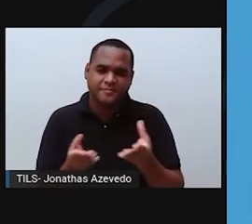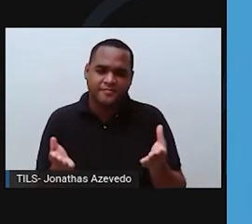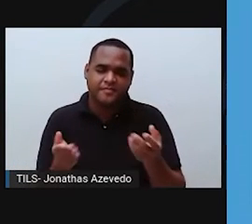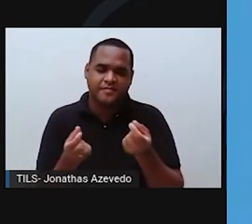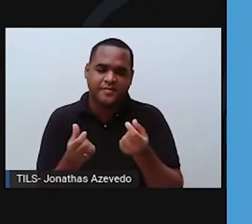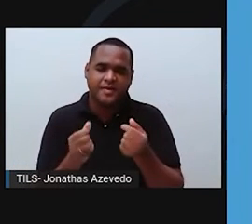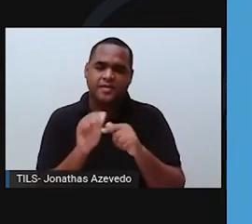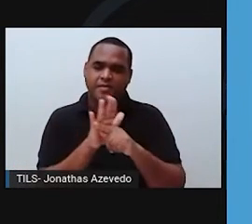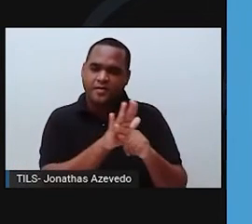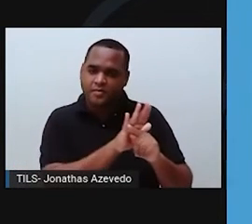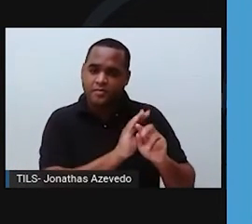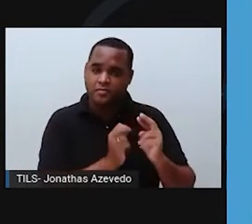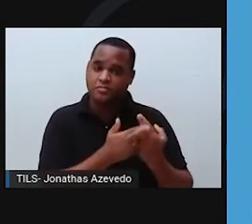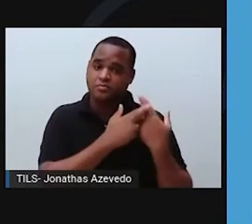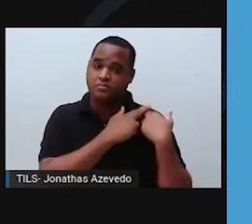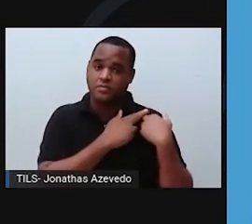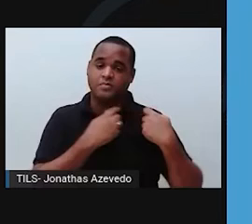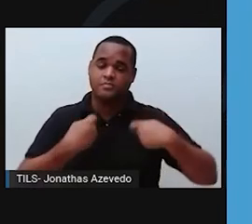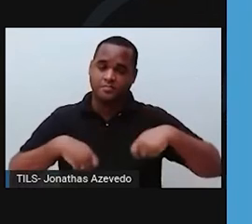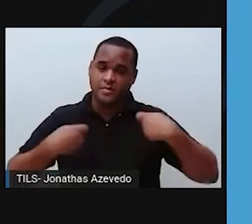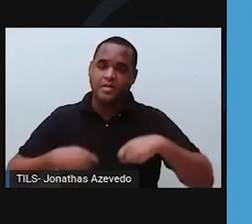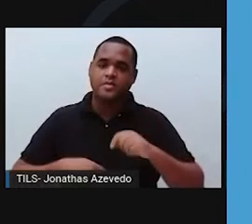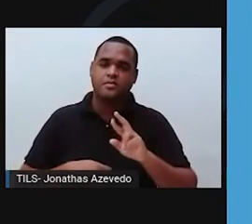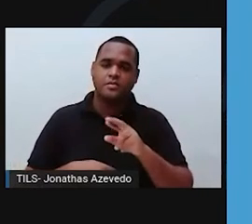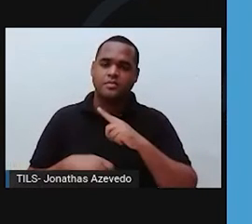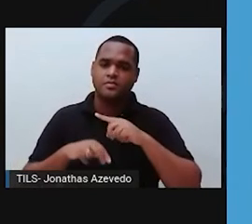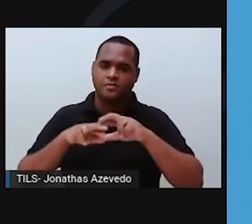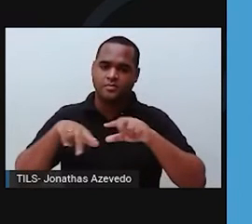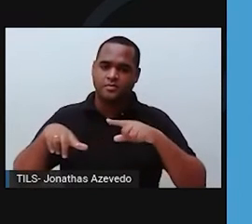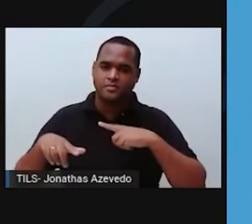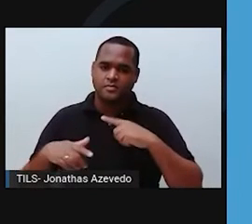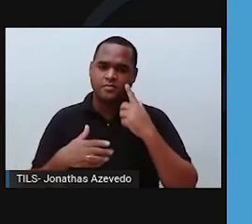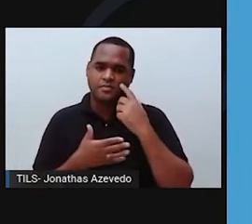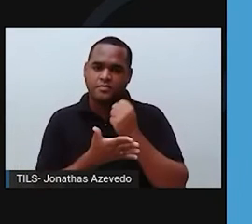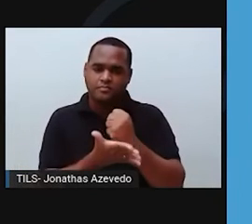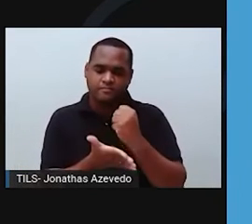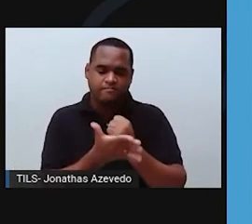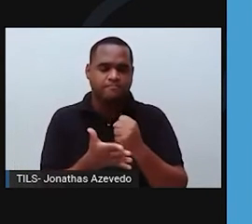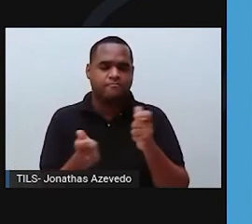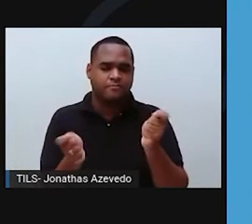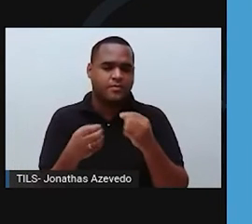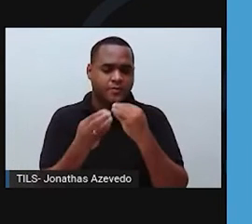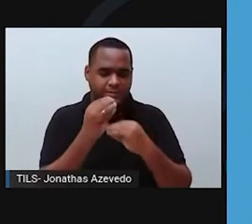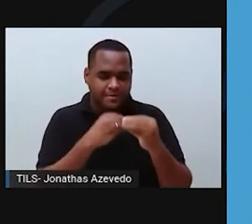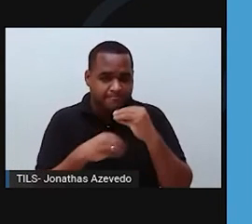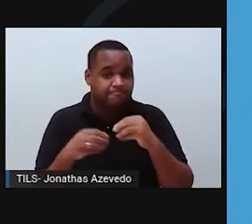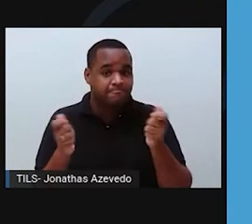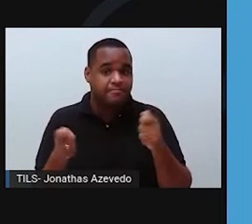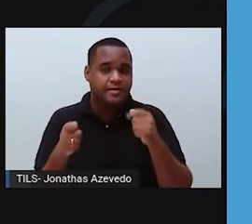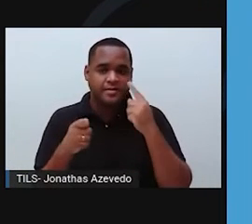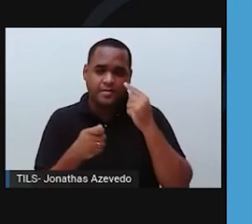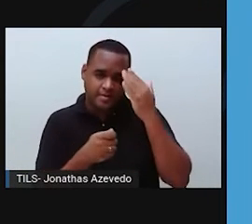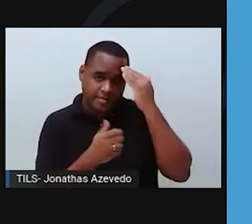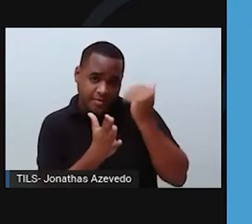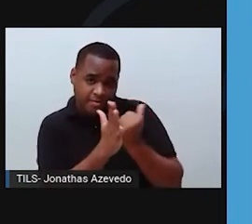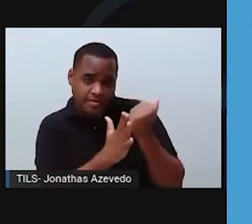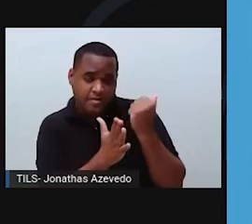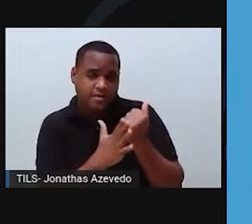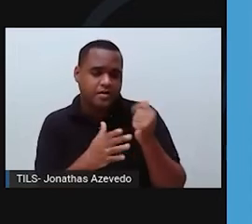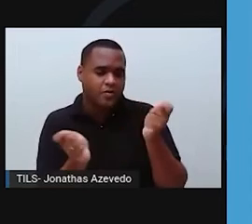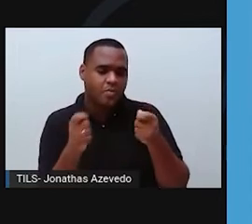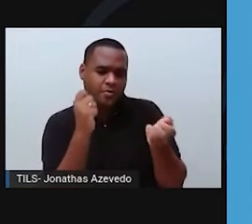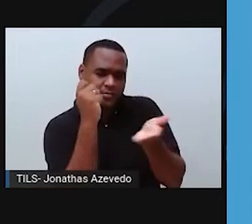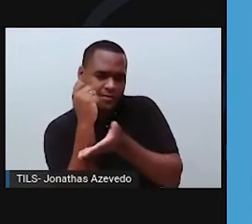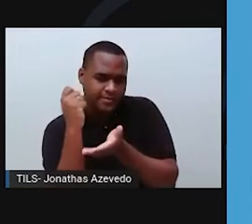responsáveis, apoio à proteção de terras públicas e adoção do consumo consciente. Quer saber mais sobre como acabar com o desmatamento